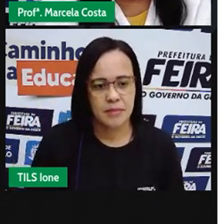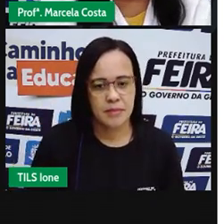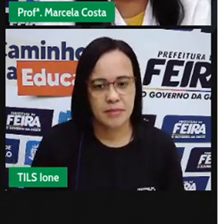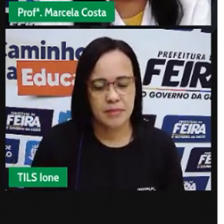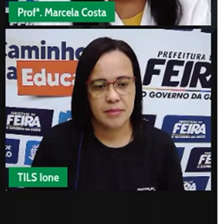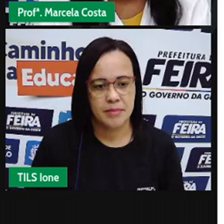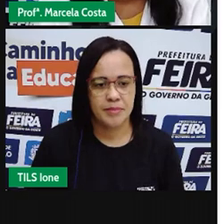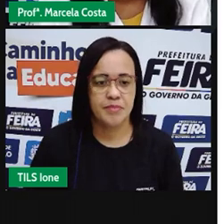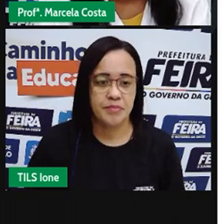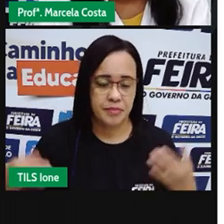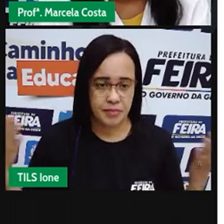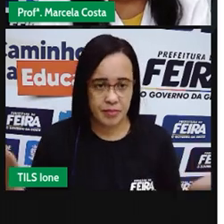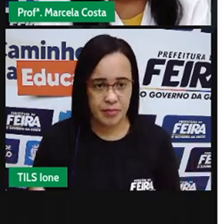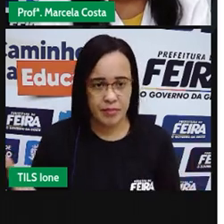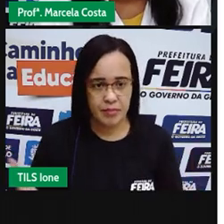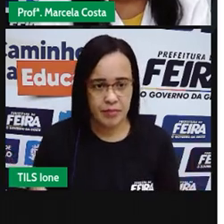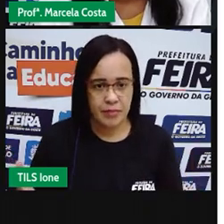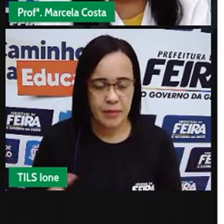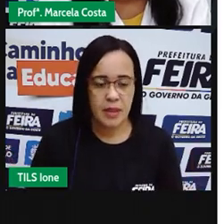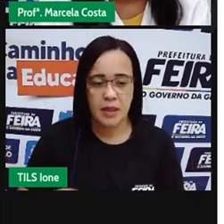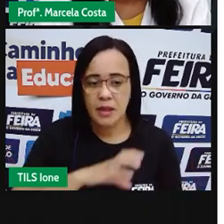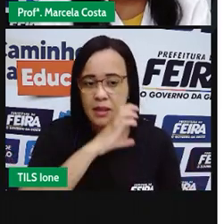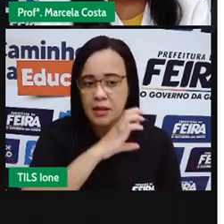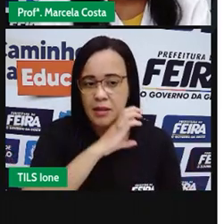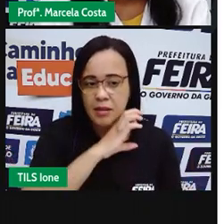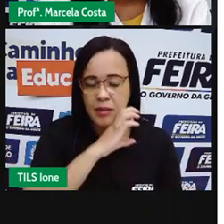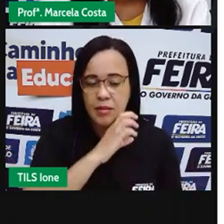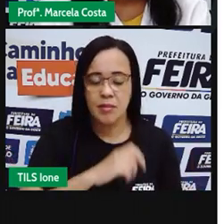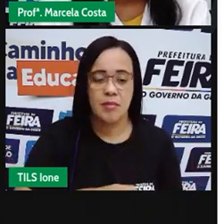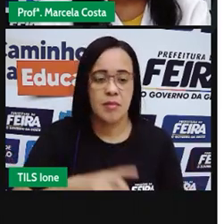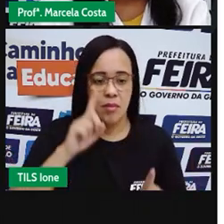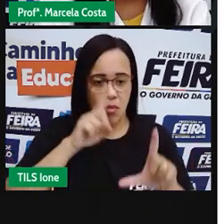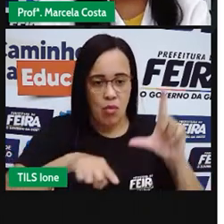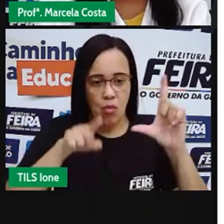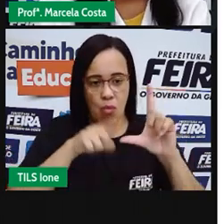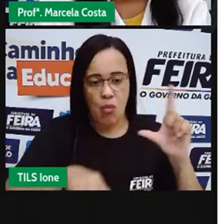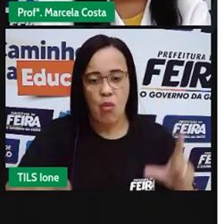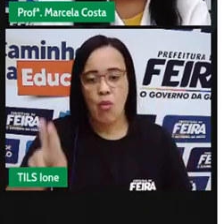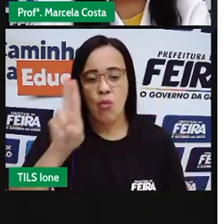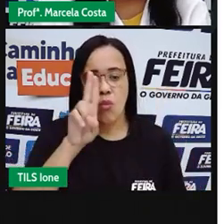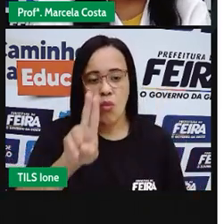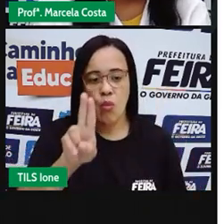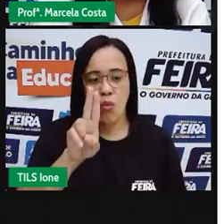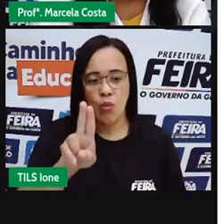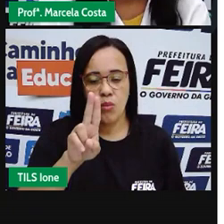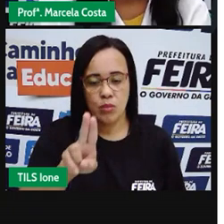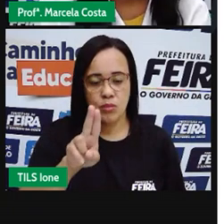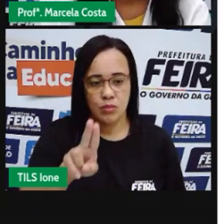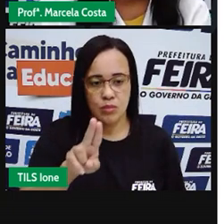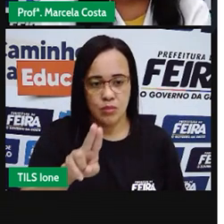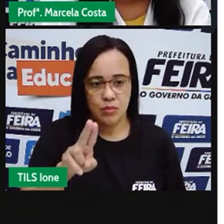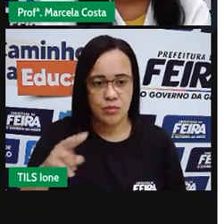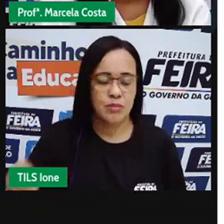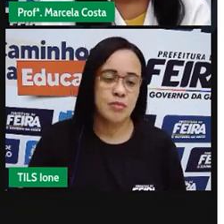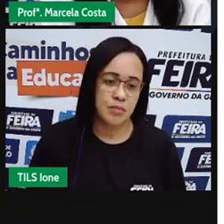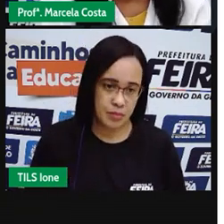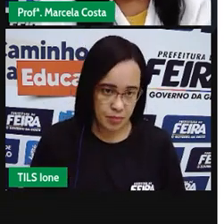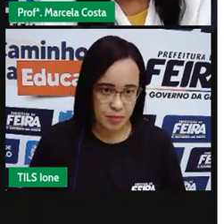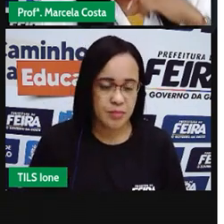Agora, um animal que começa com a letra U. Ele é um urso de lunetas.